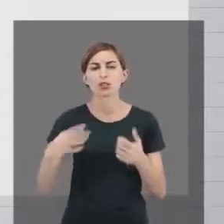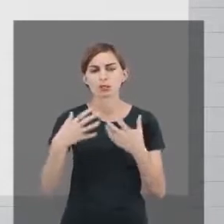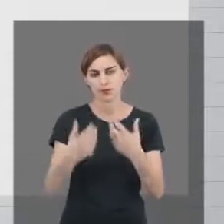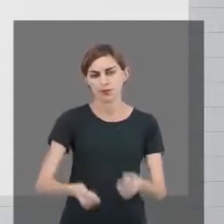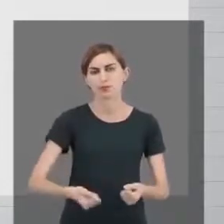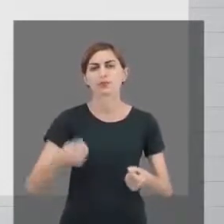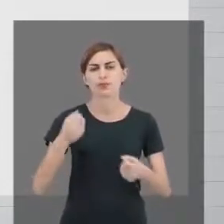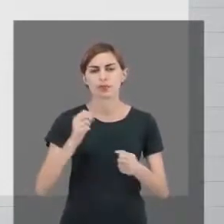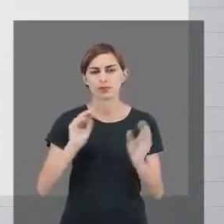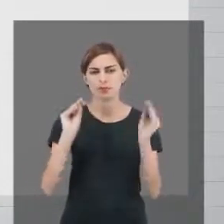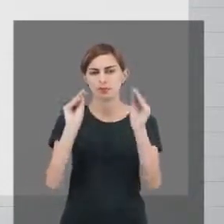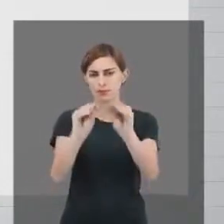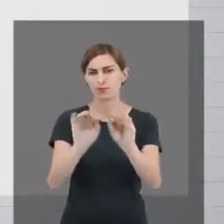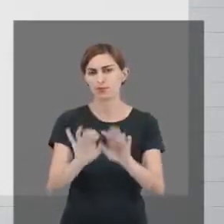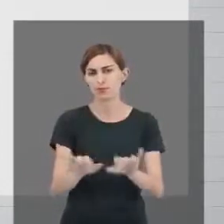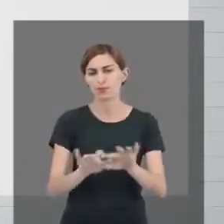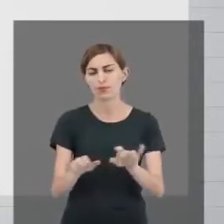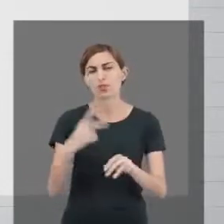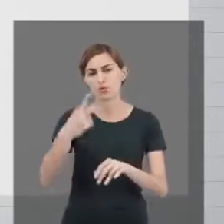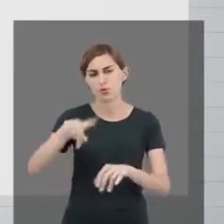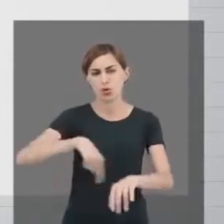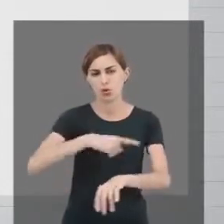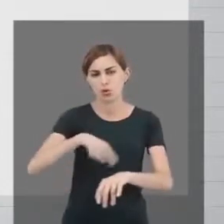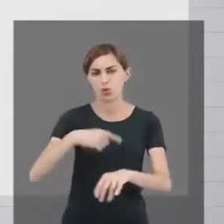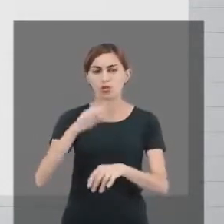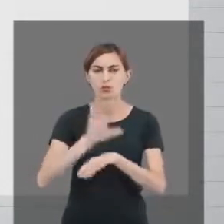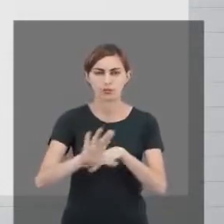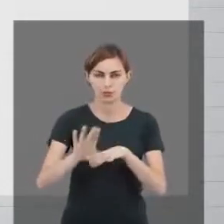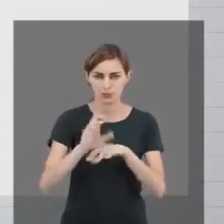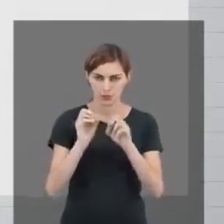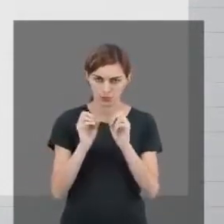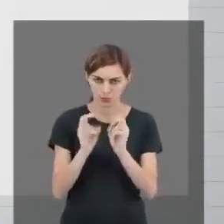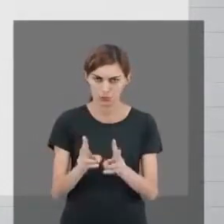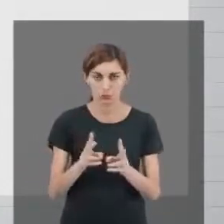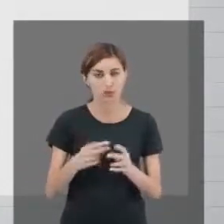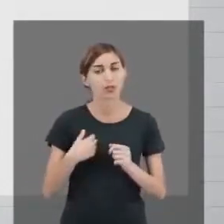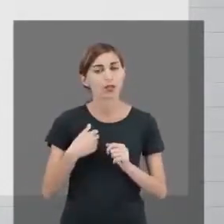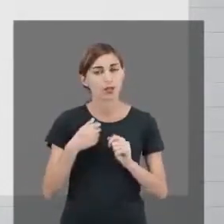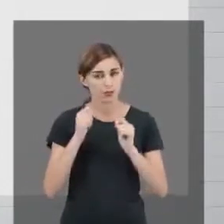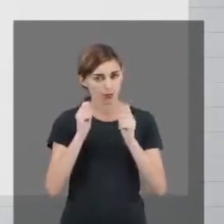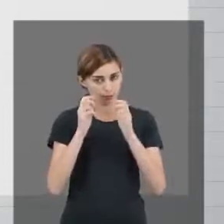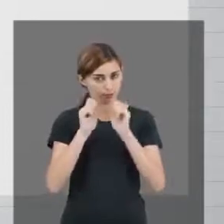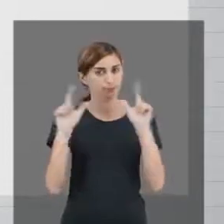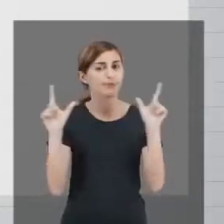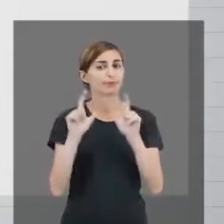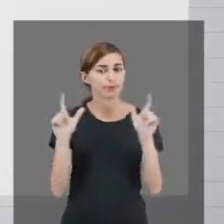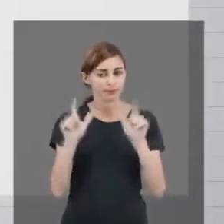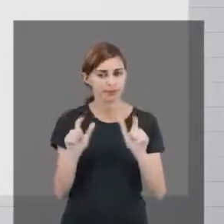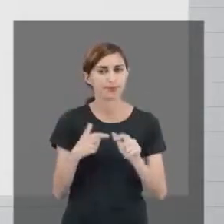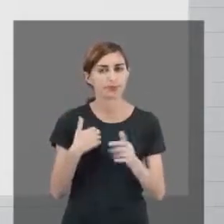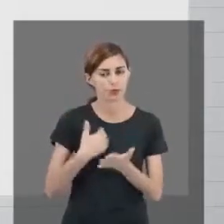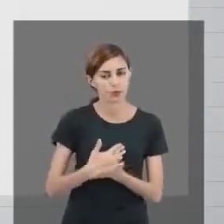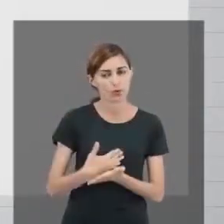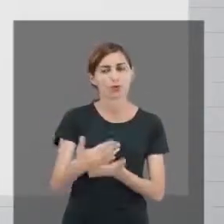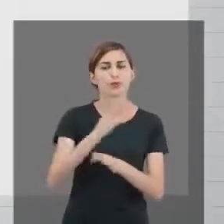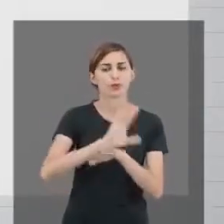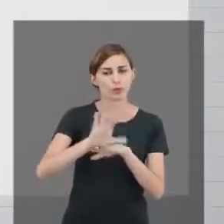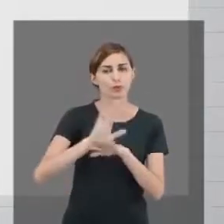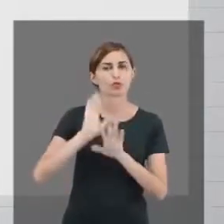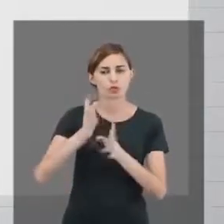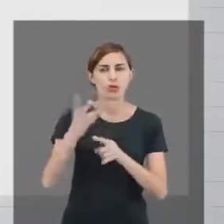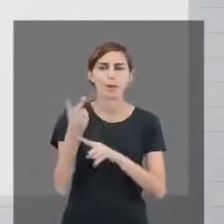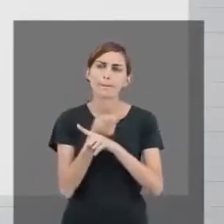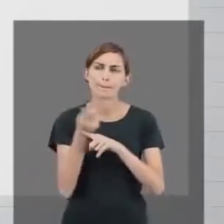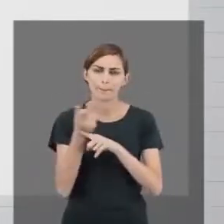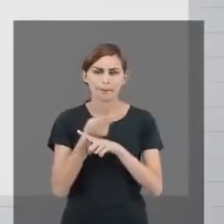para a sua carga horária de curso. Ok? Então vamos ficar ligados nisso e desde o começo do curso já